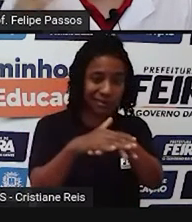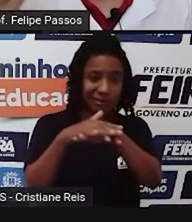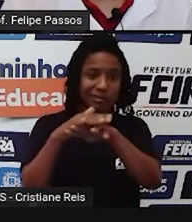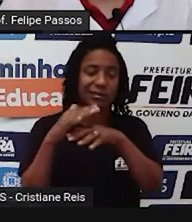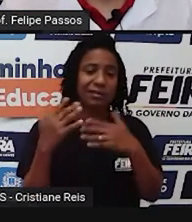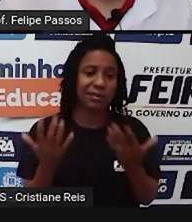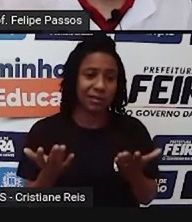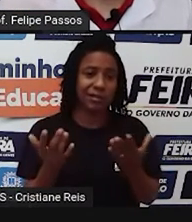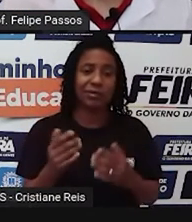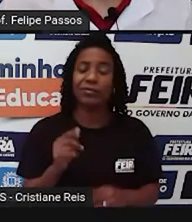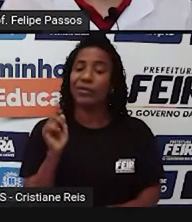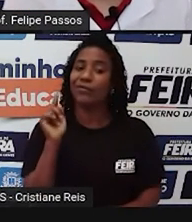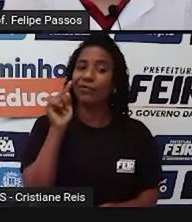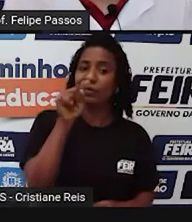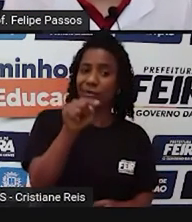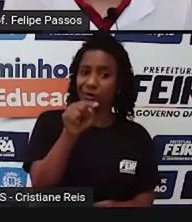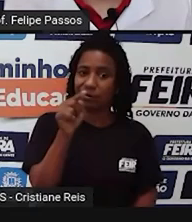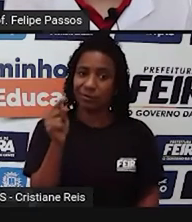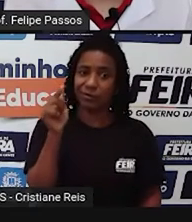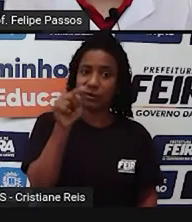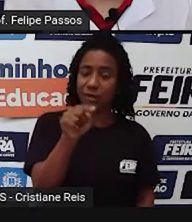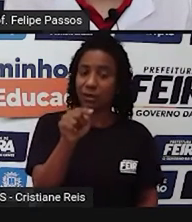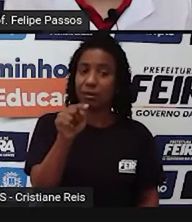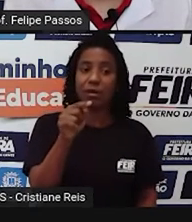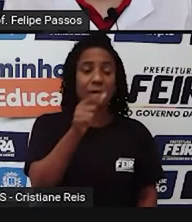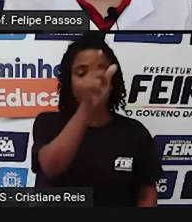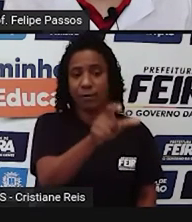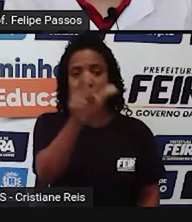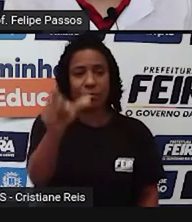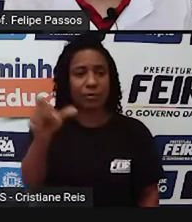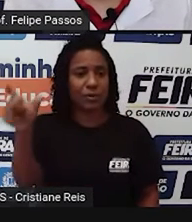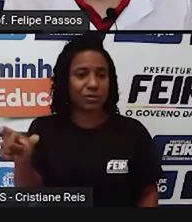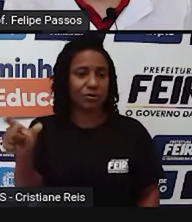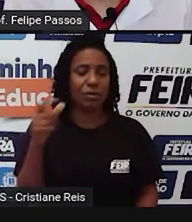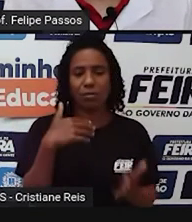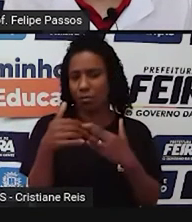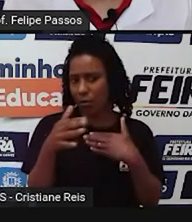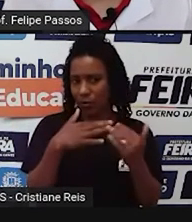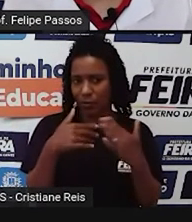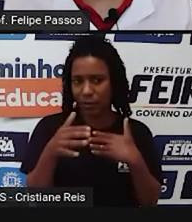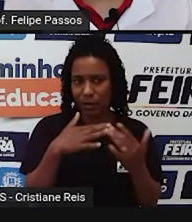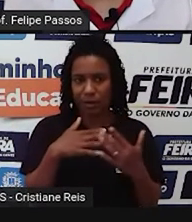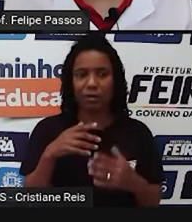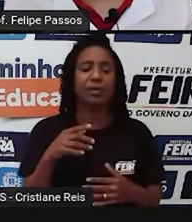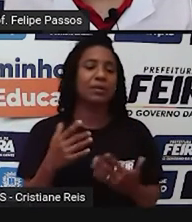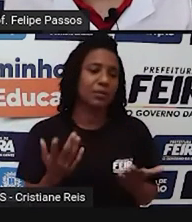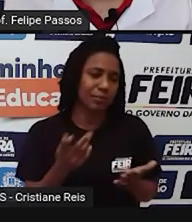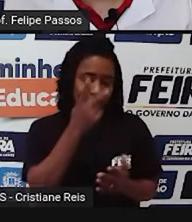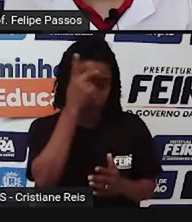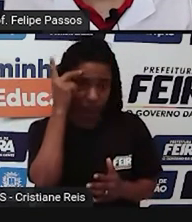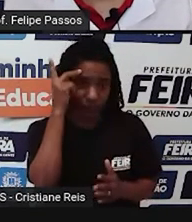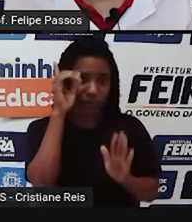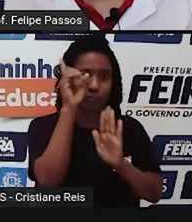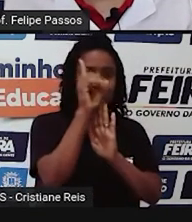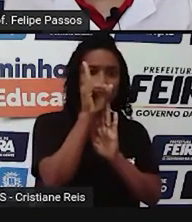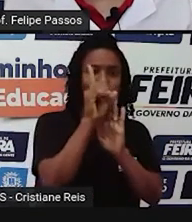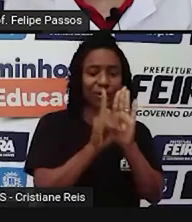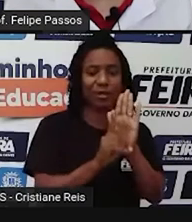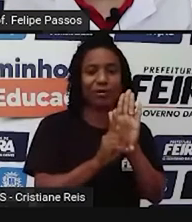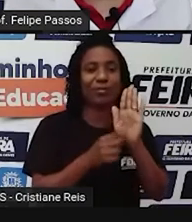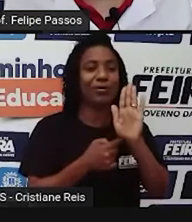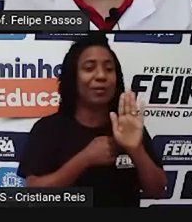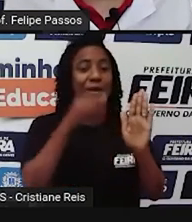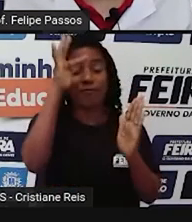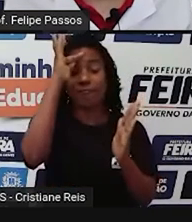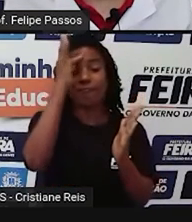E aí, estou falando você, mas entenda que eu estou falando de qualquer ser humano, tá, gente? Então, assim, todos deveriam ter direito a expressar a sua fé, que é